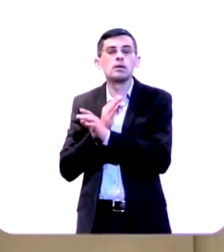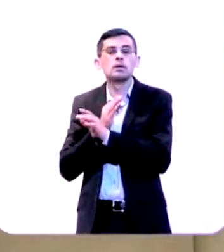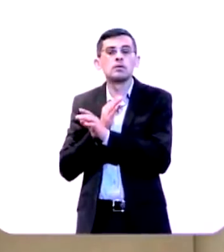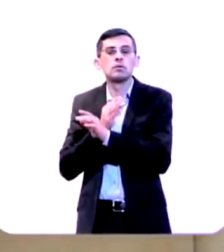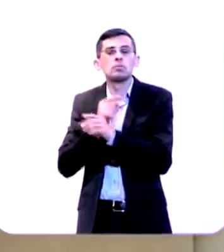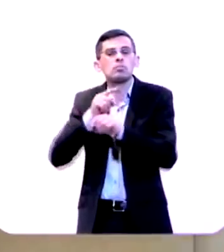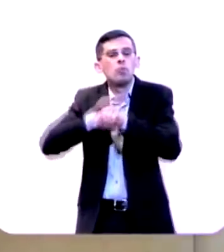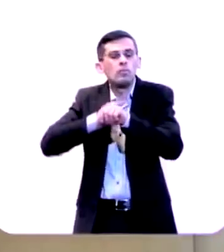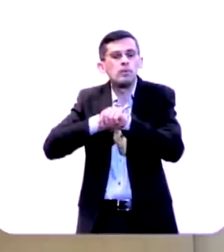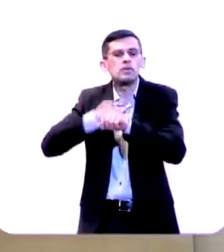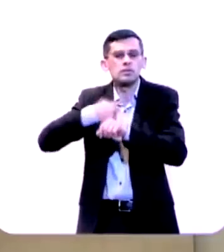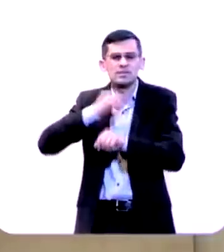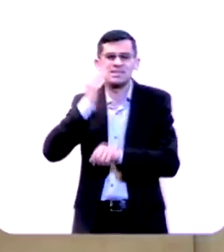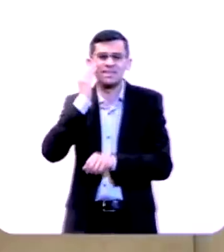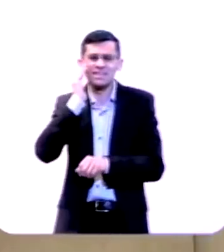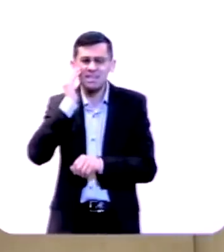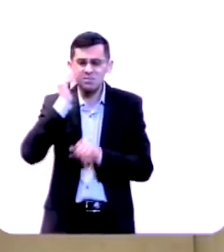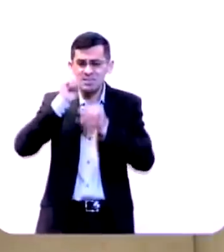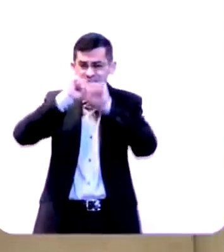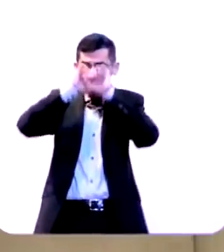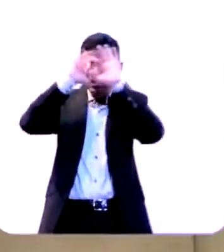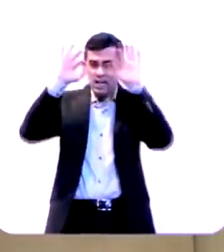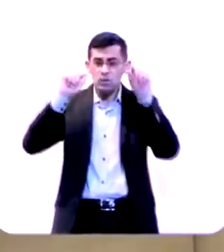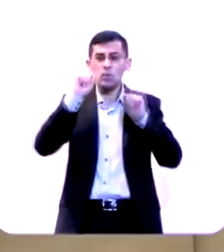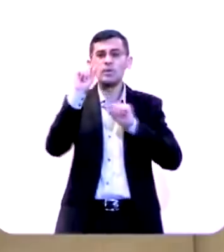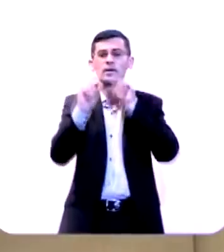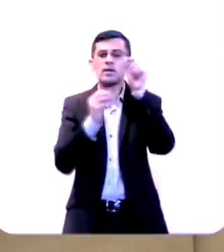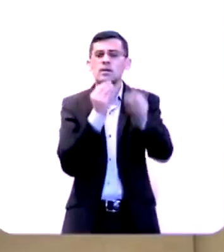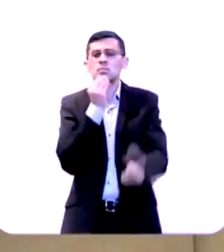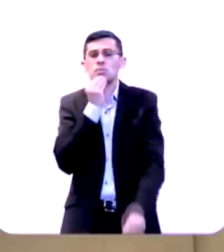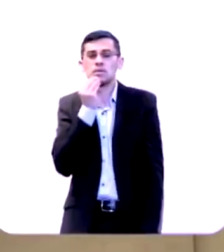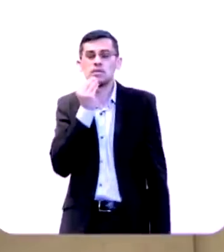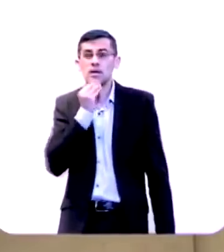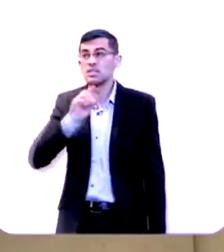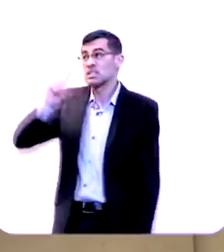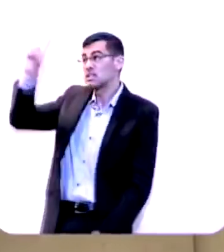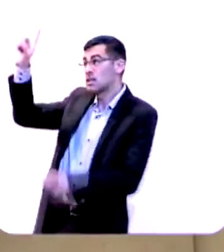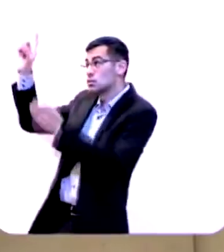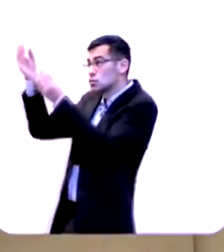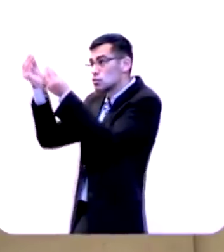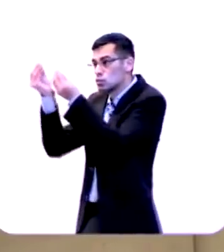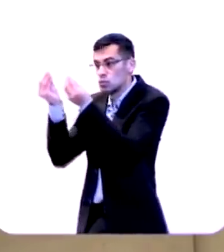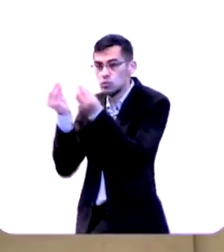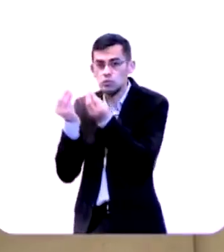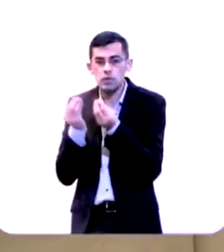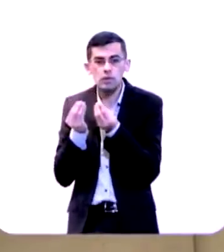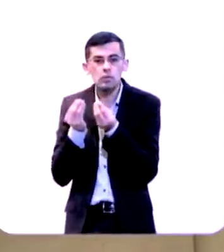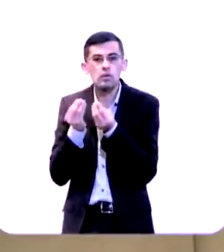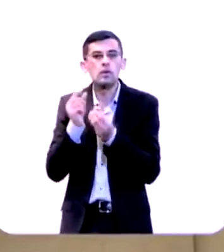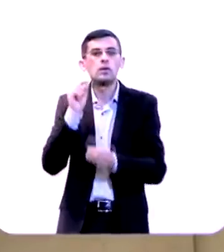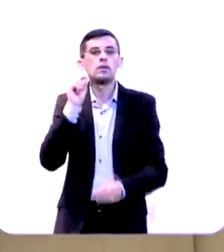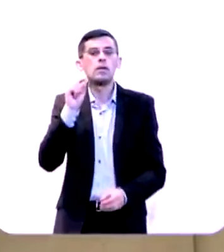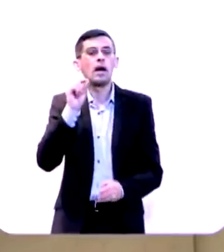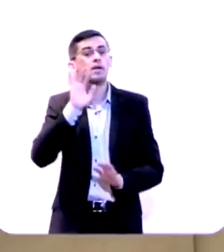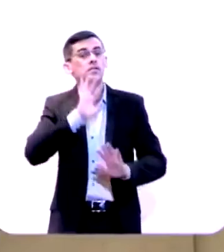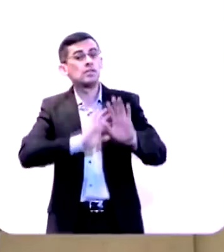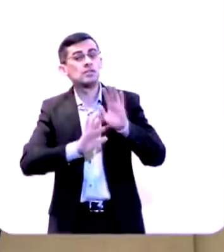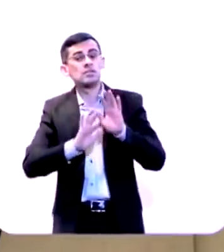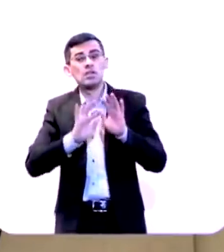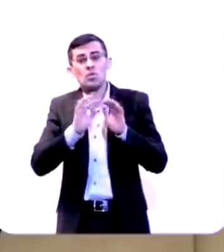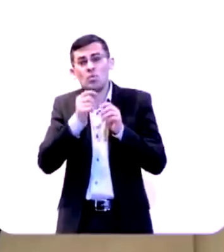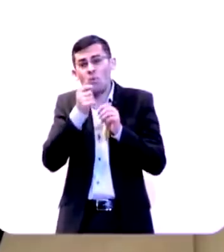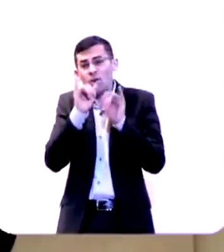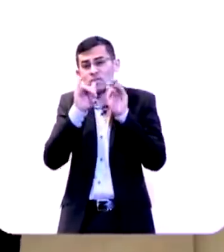quando a gente reconhece a oportunidade que ele está nos dando quem sabe a última